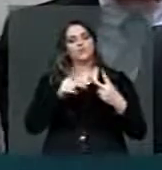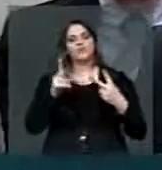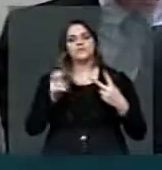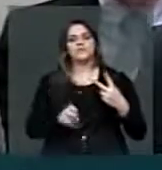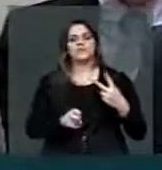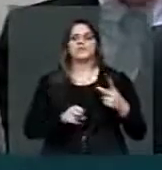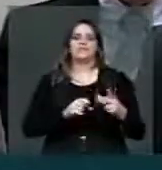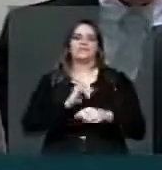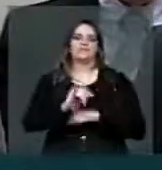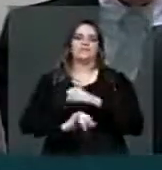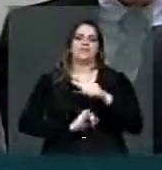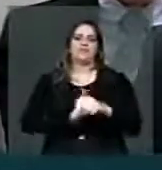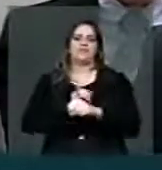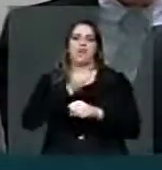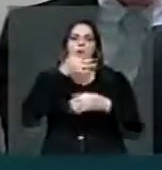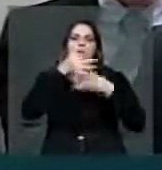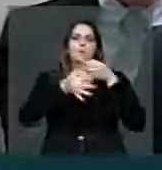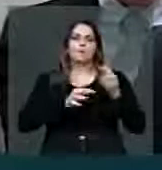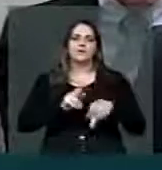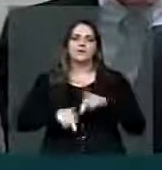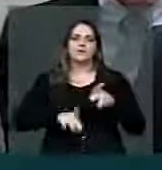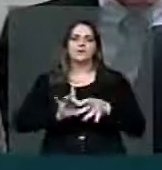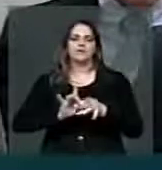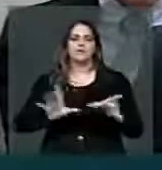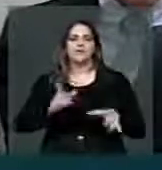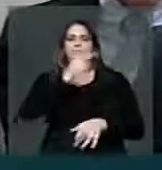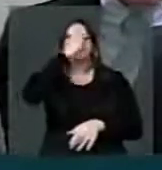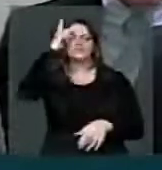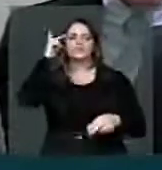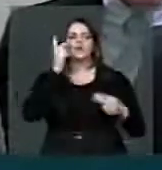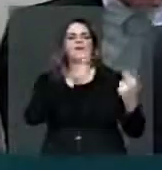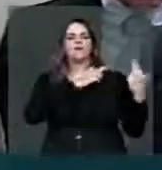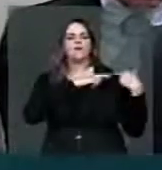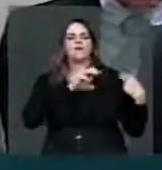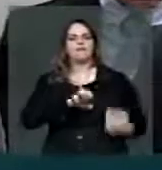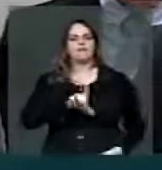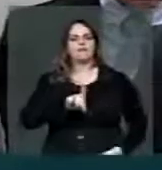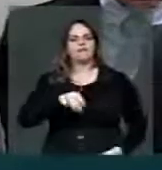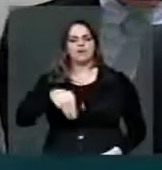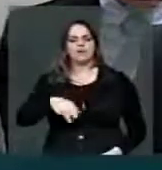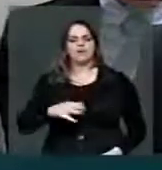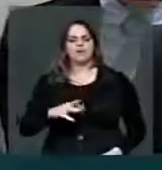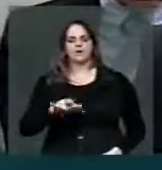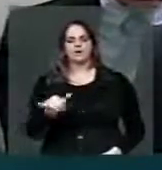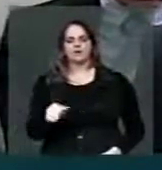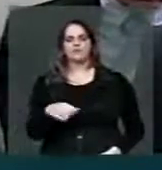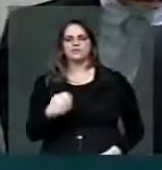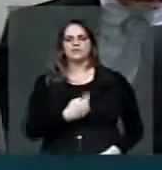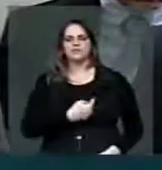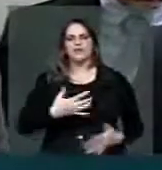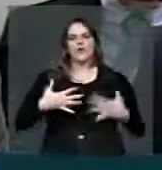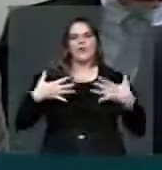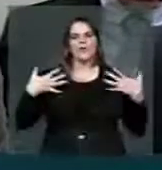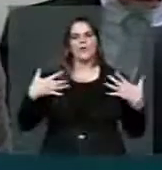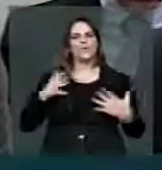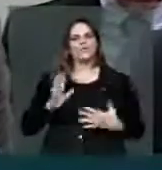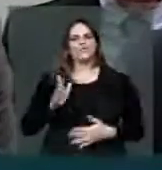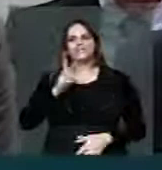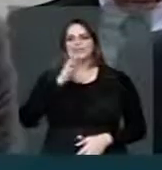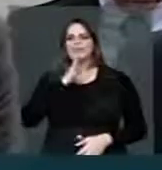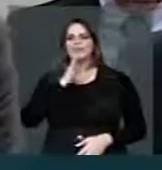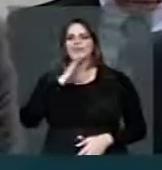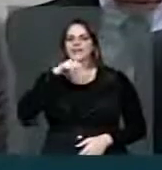Segundo o responsável pela democracia, que aliás é um orgulho para casa, porque alguém que já é referência fora da casa e fora do país